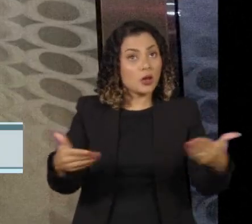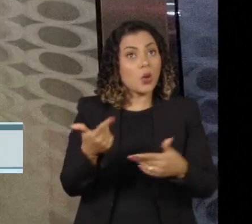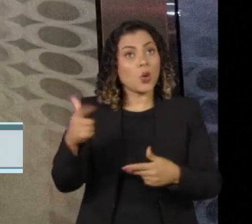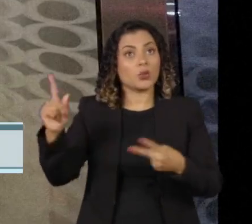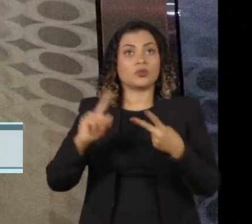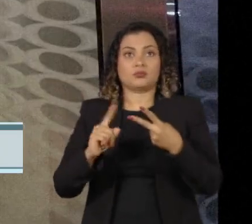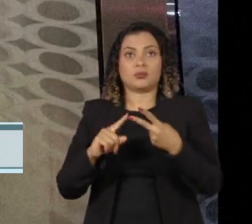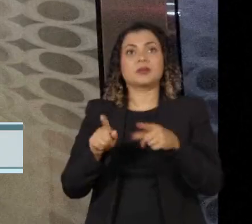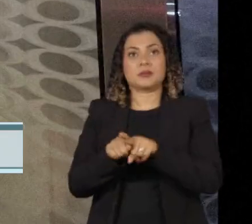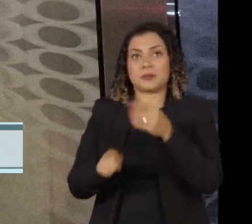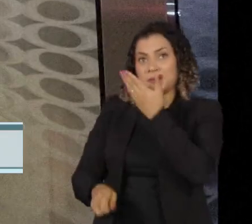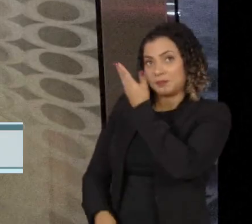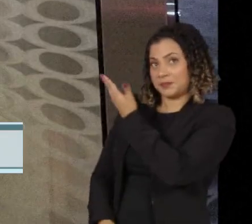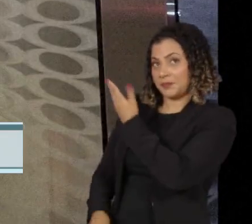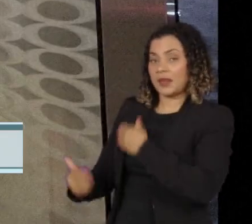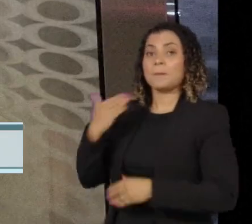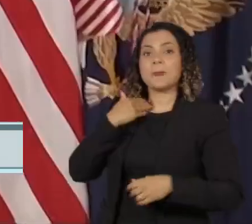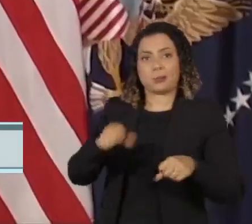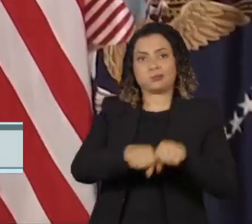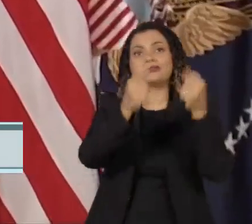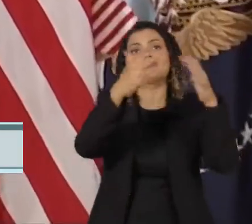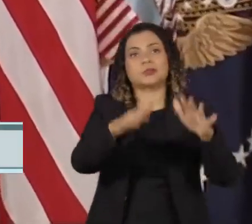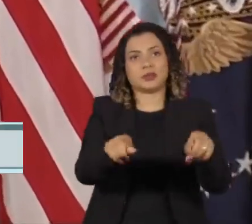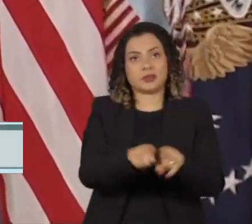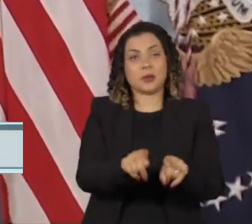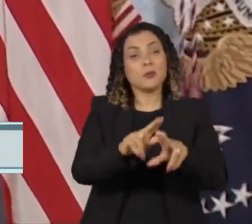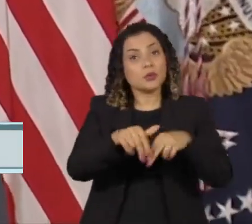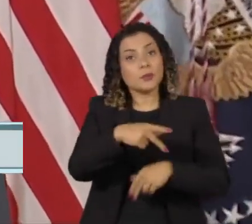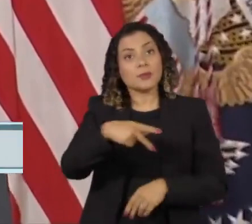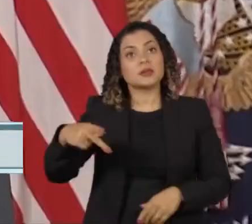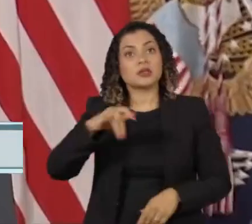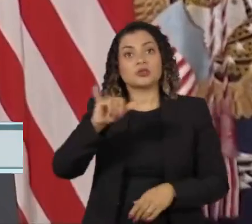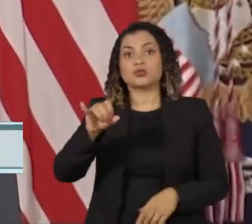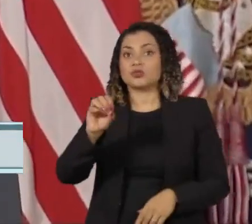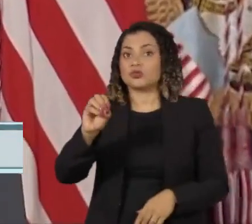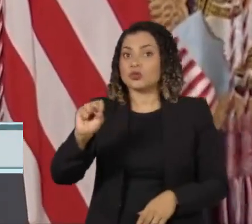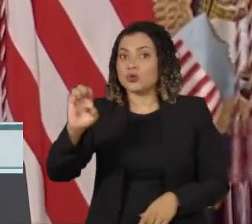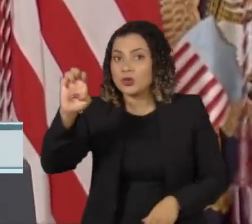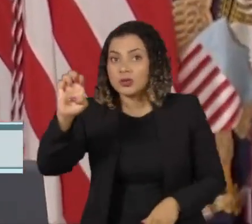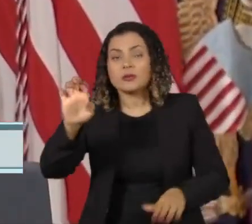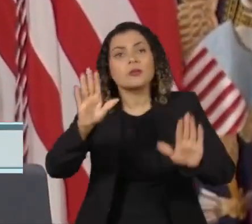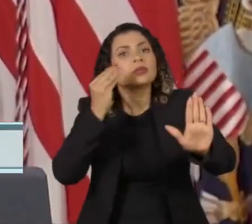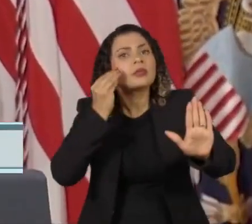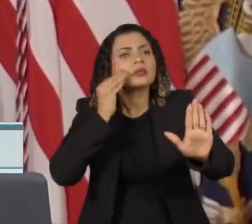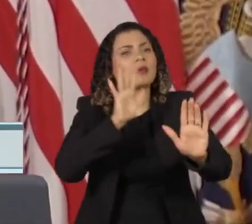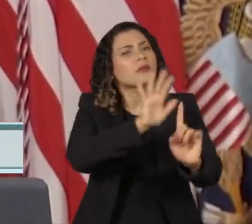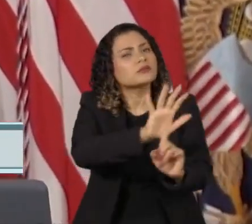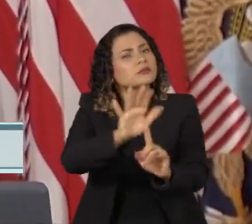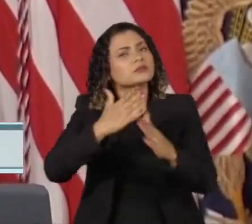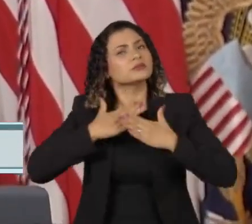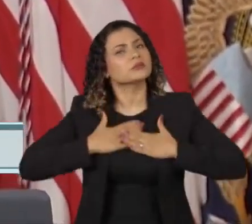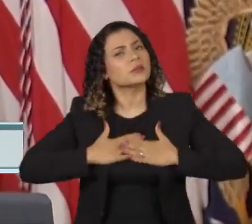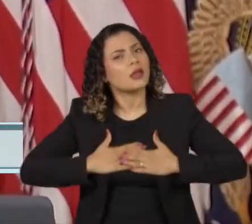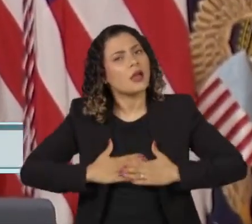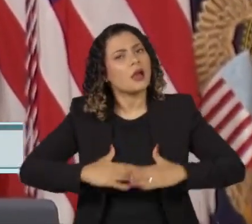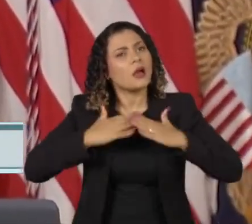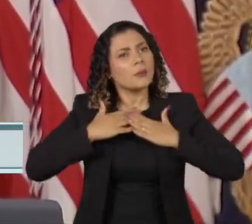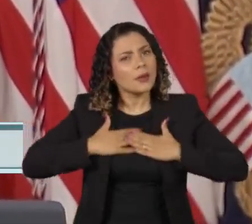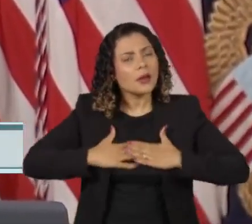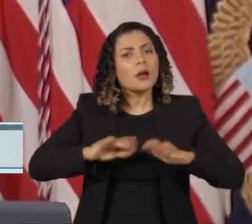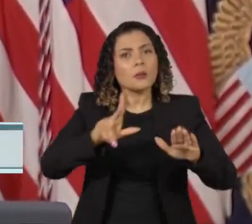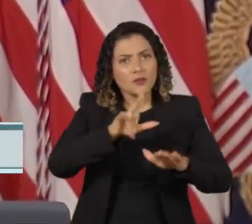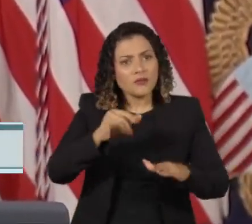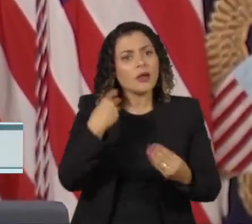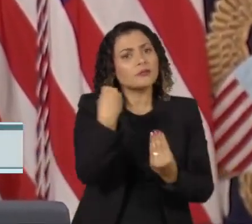banco, o Signature Bank, também faliu. O presidente Joe Biden veio a público tentar tranquilizar os correntistas e prometeu que eles